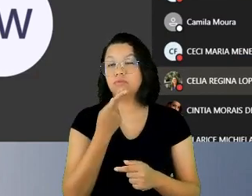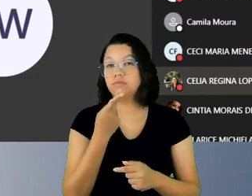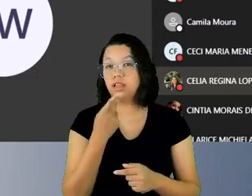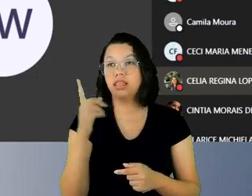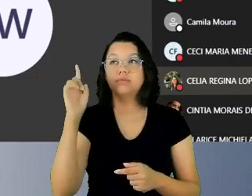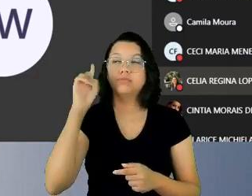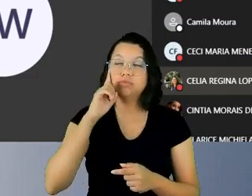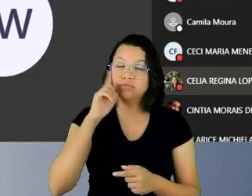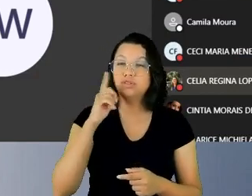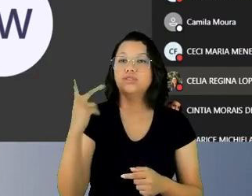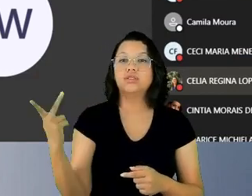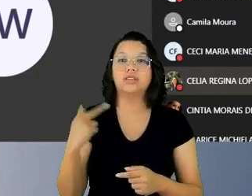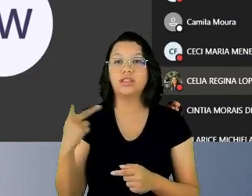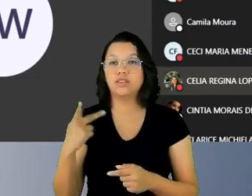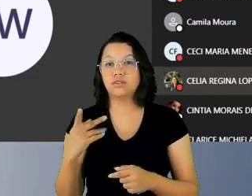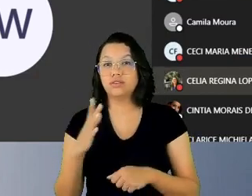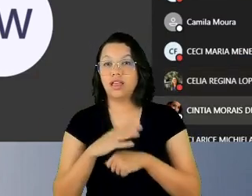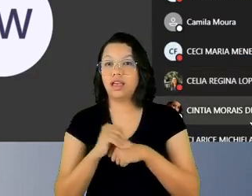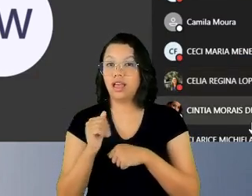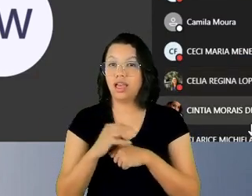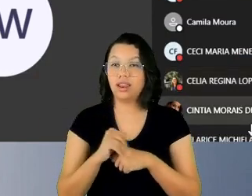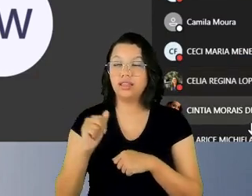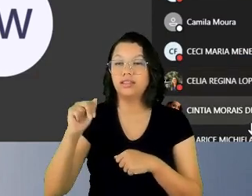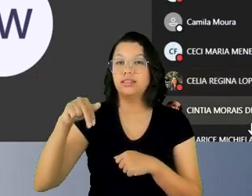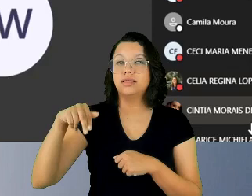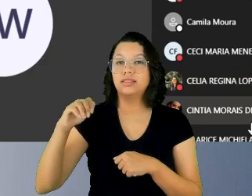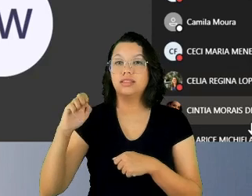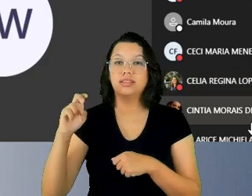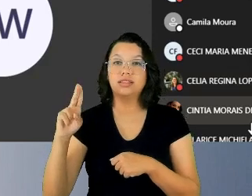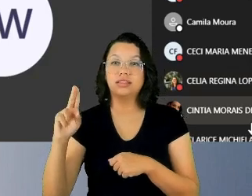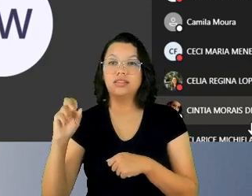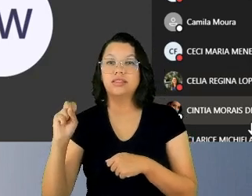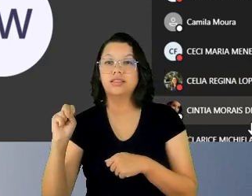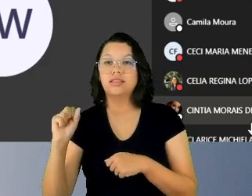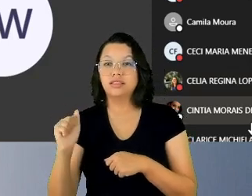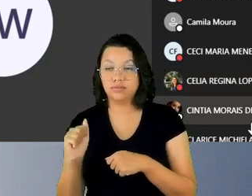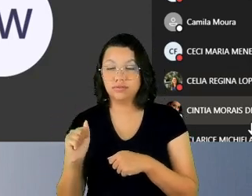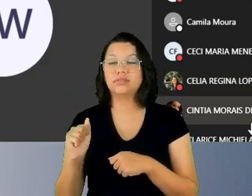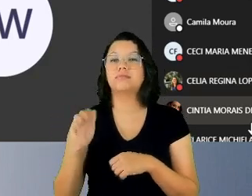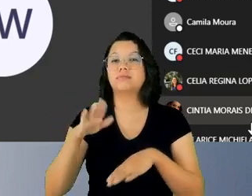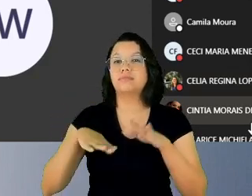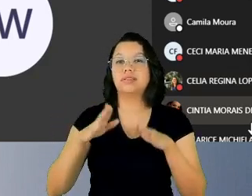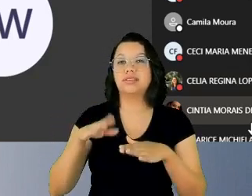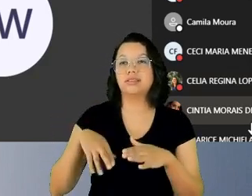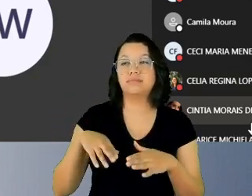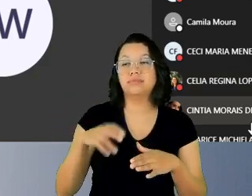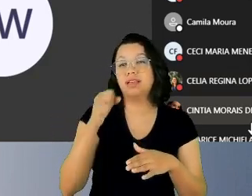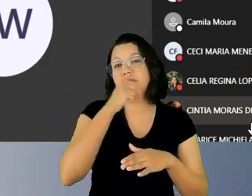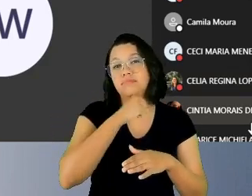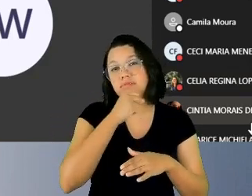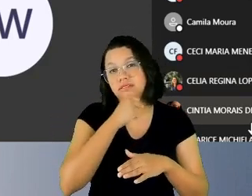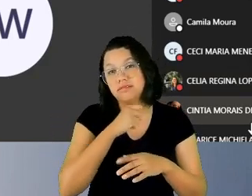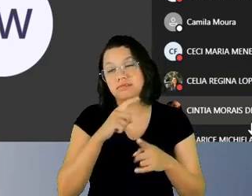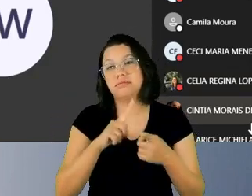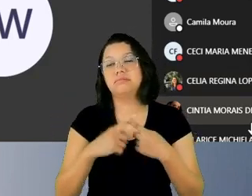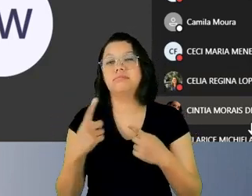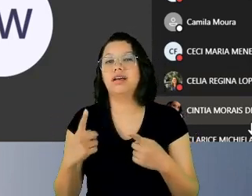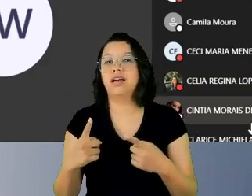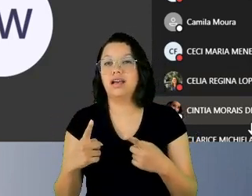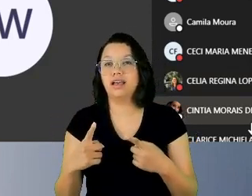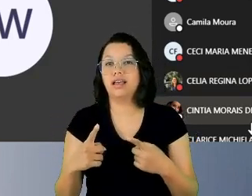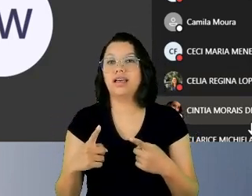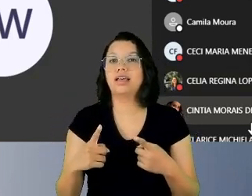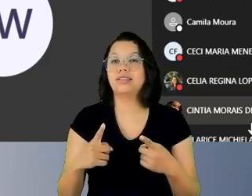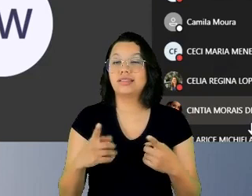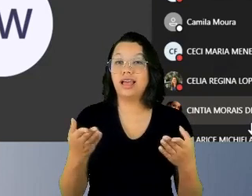realmente foi, apesar da saída dela, um ganho enorme para os nossos eventos, ela agora que tem participado